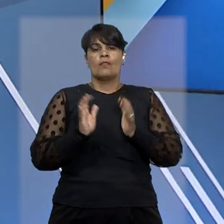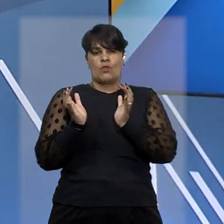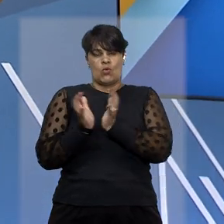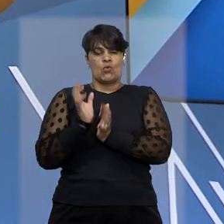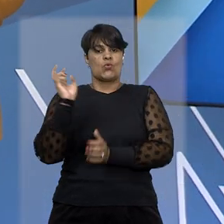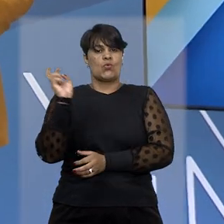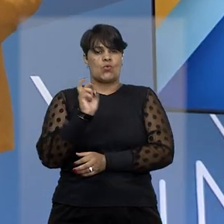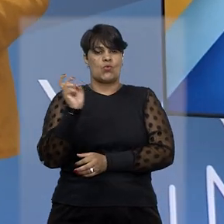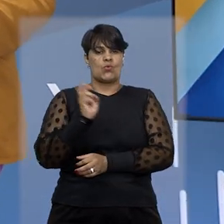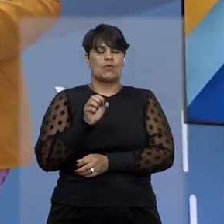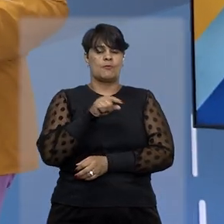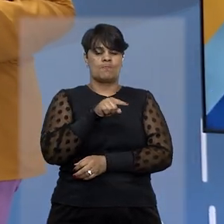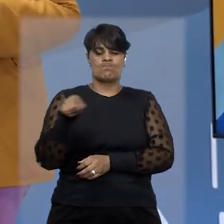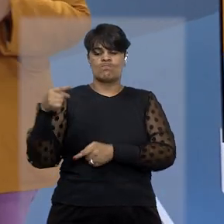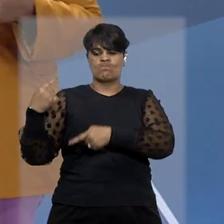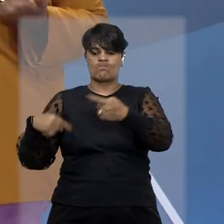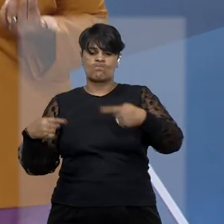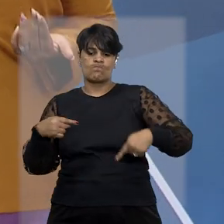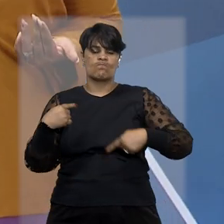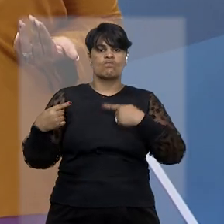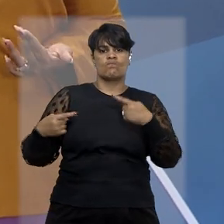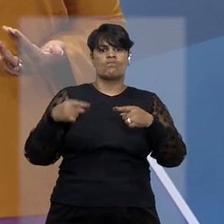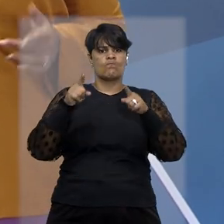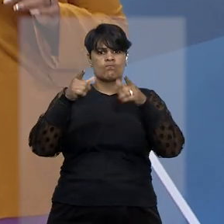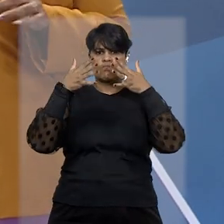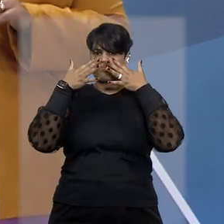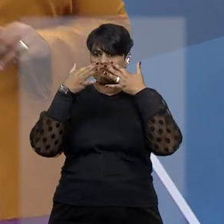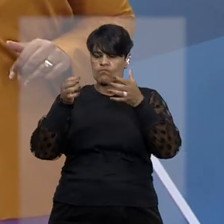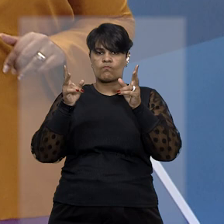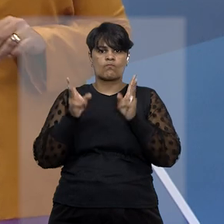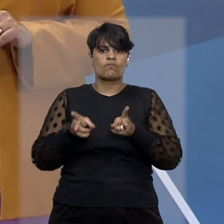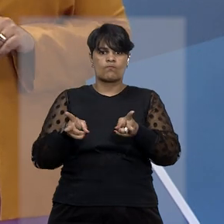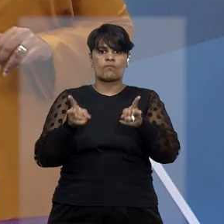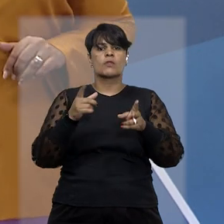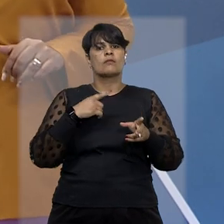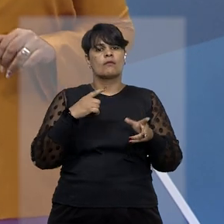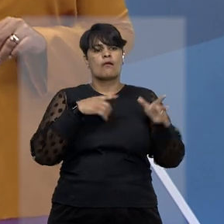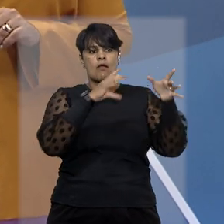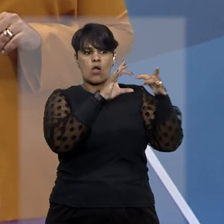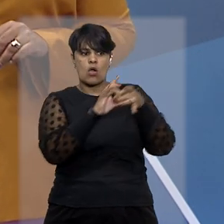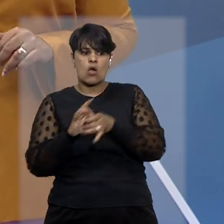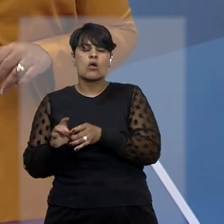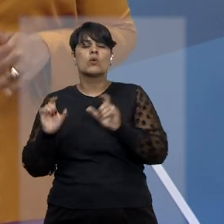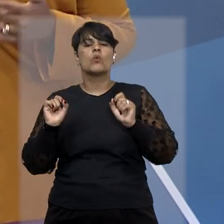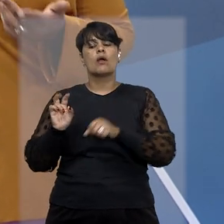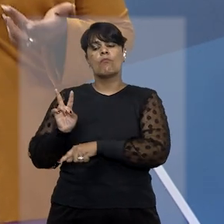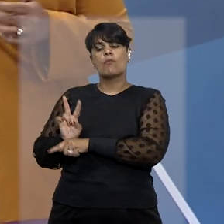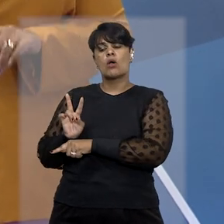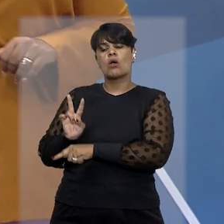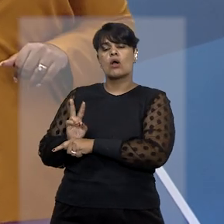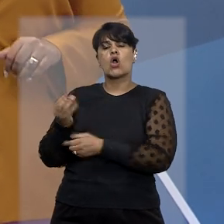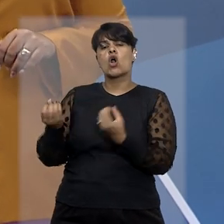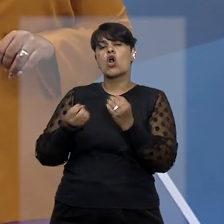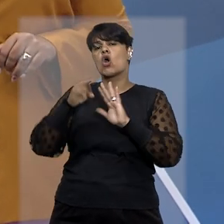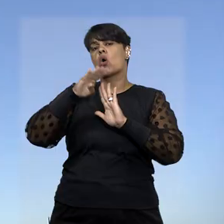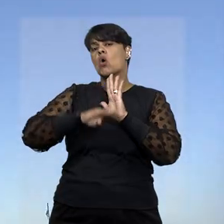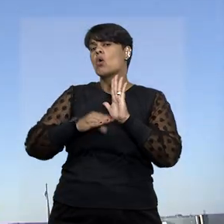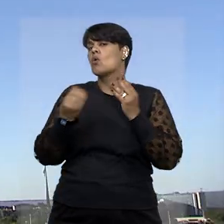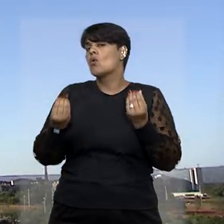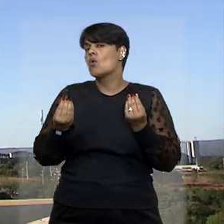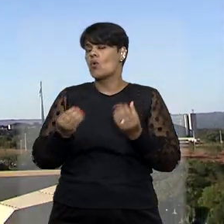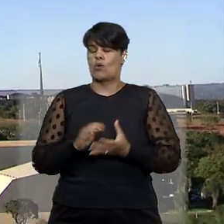turma, os ministros dispensaram citação no contexto das medidas protetivas de urgência.